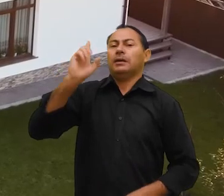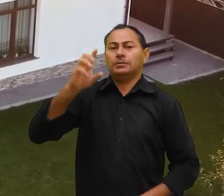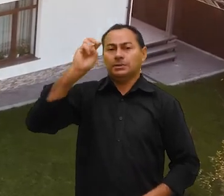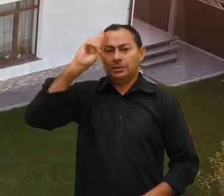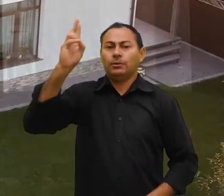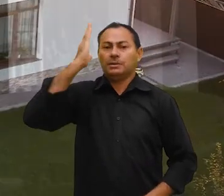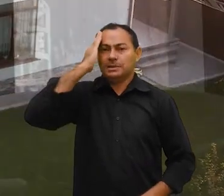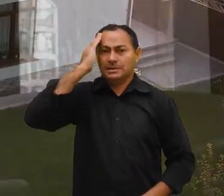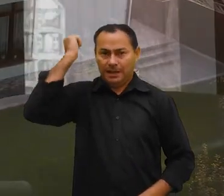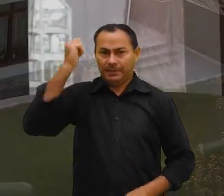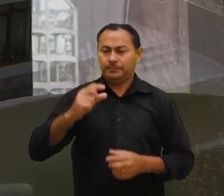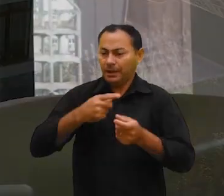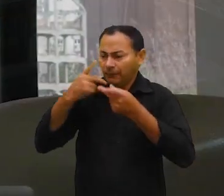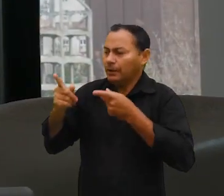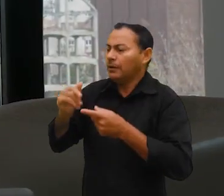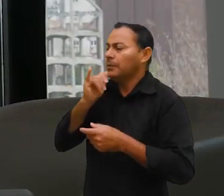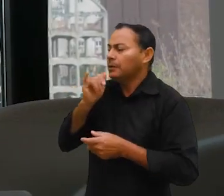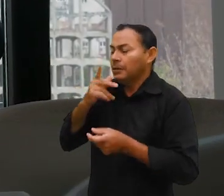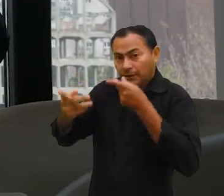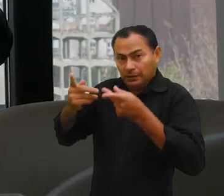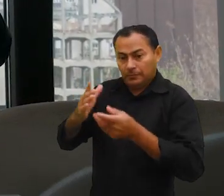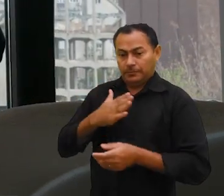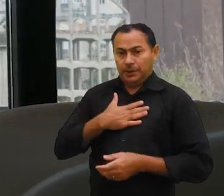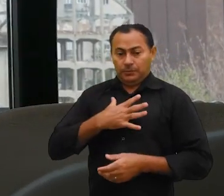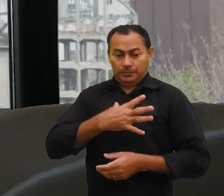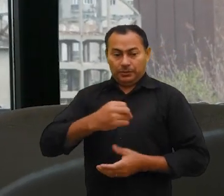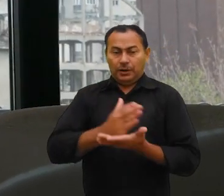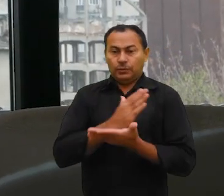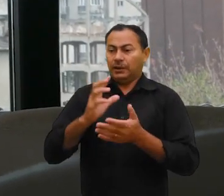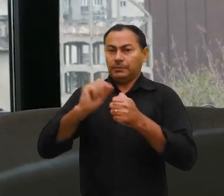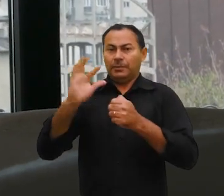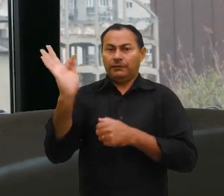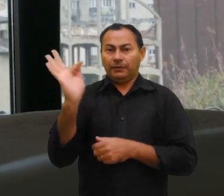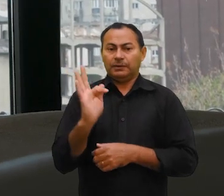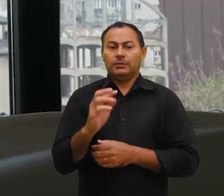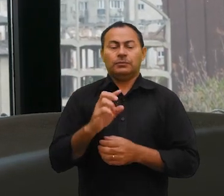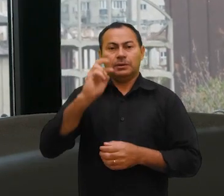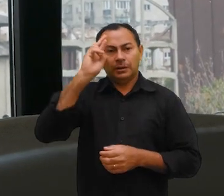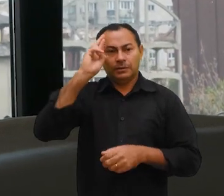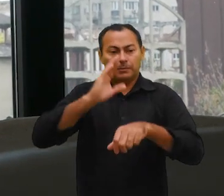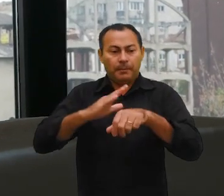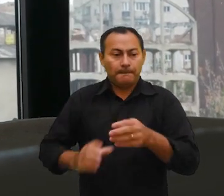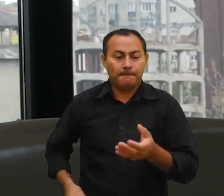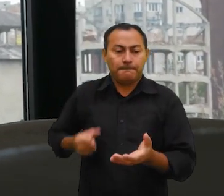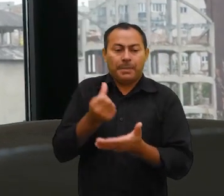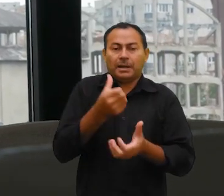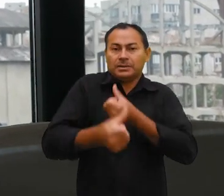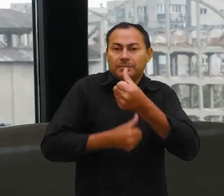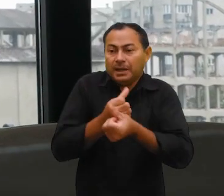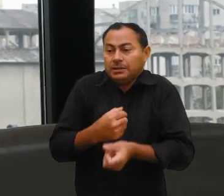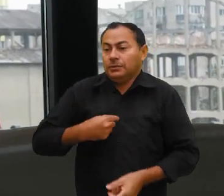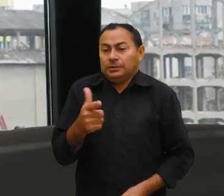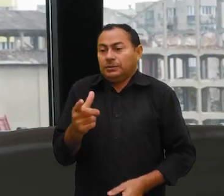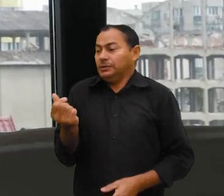sabe. Quando eu dizia para ela, por exemplo, que um dos meus filhos estava na faculdade, que era tempo de pagar o semestre e eu não tinha